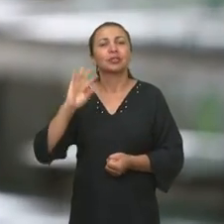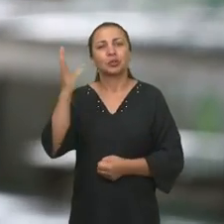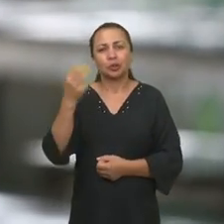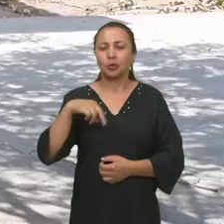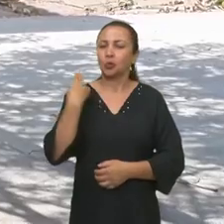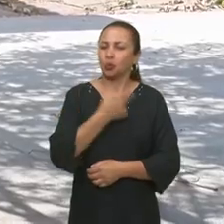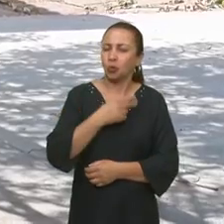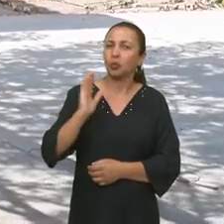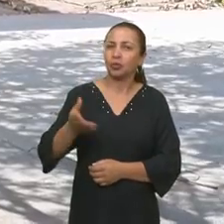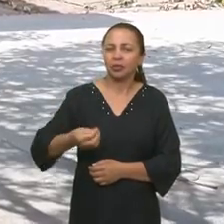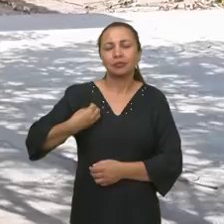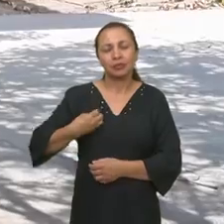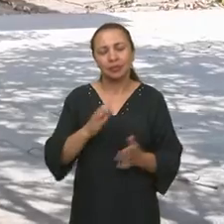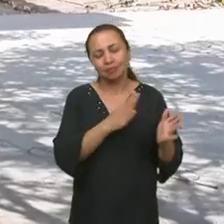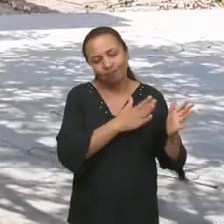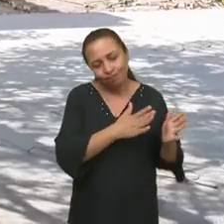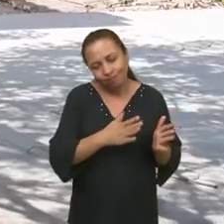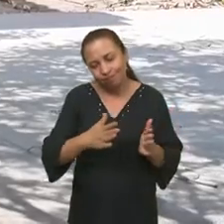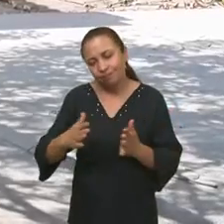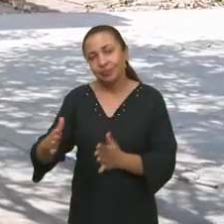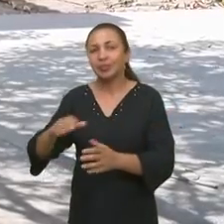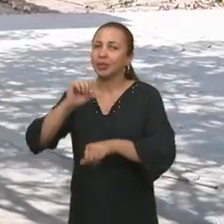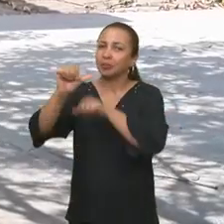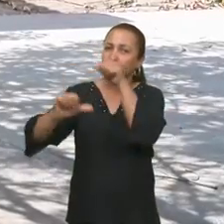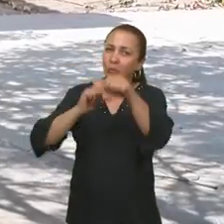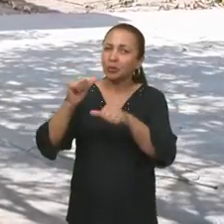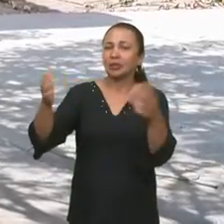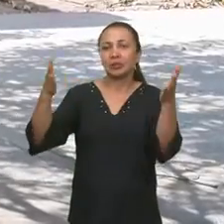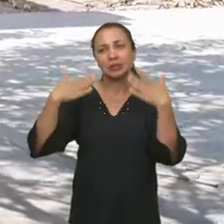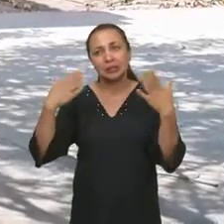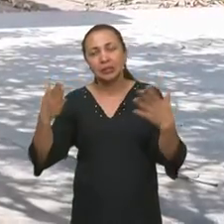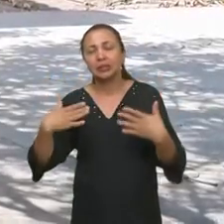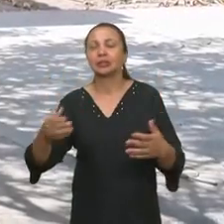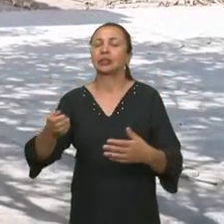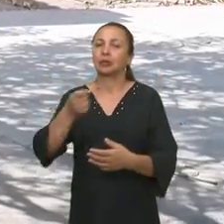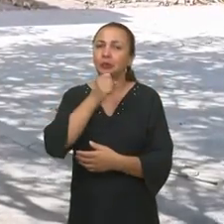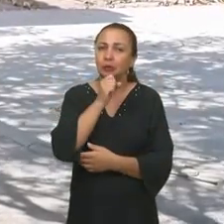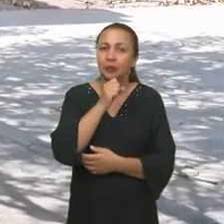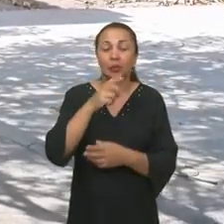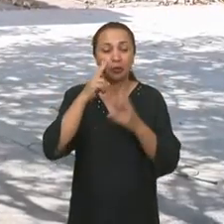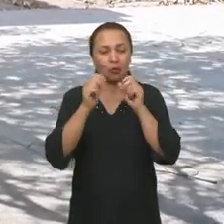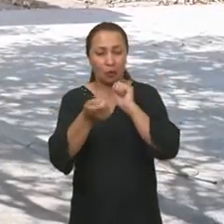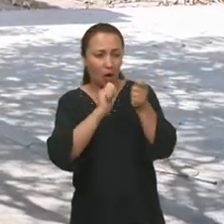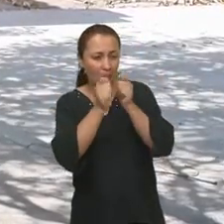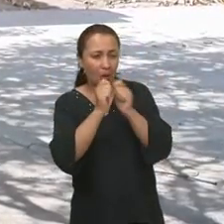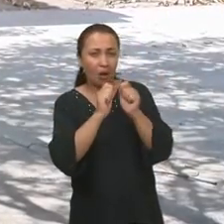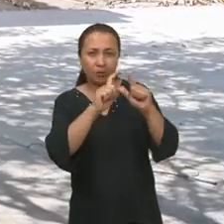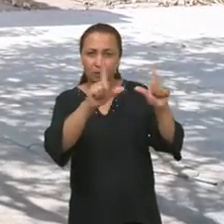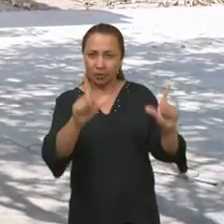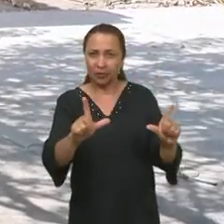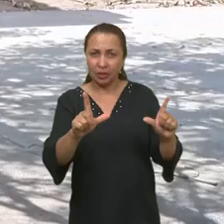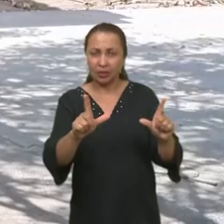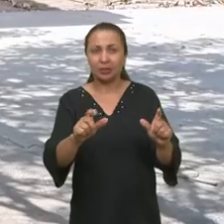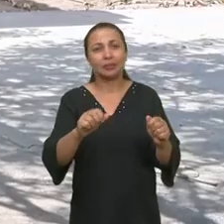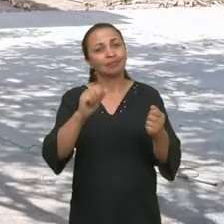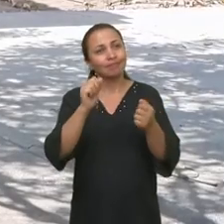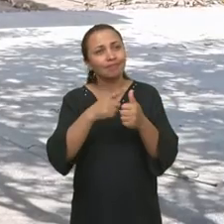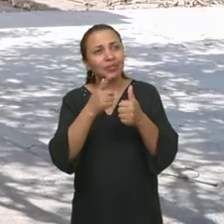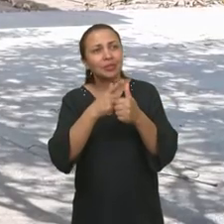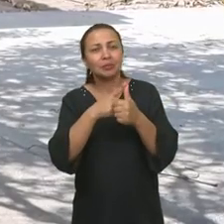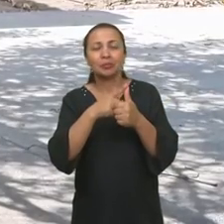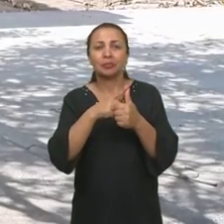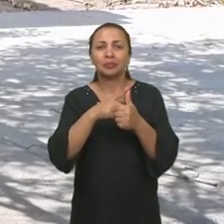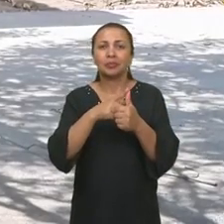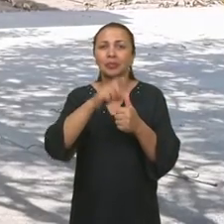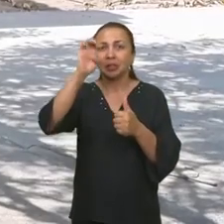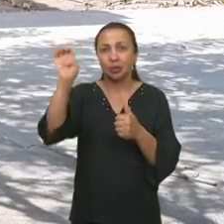estão acontecendo. Nós já estamos passando pelos efeitos das mudanças climáticas. Eu vi umas reportagens recentemente nos noticiários,